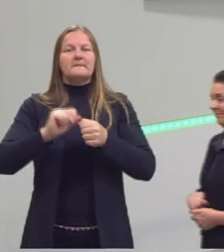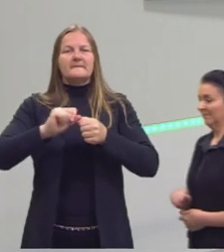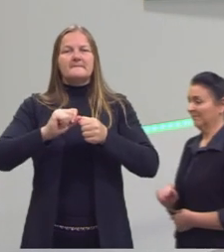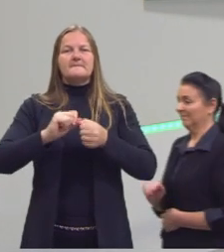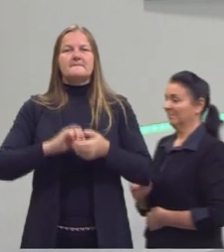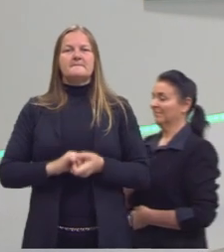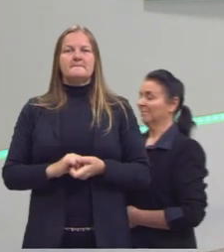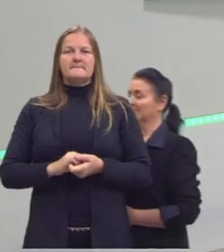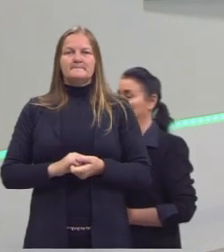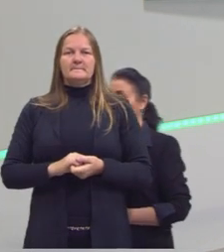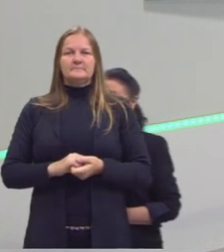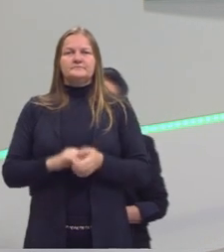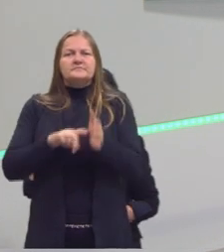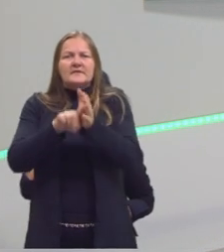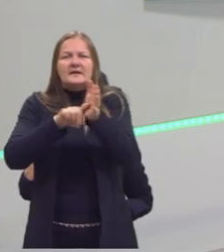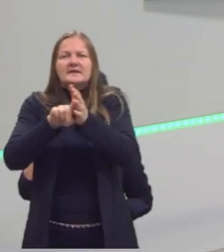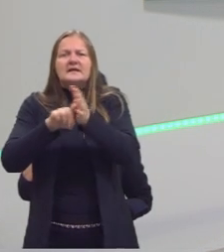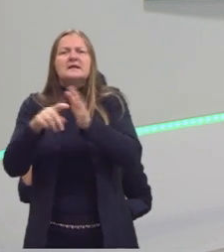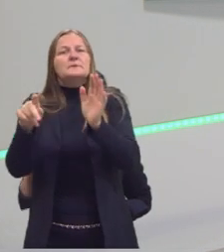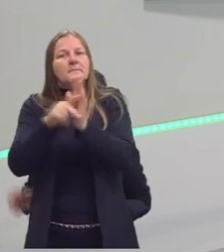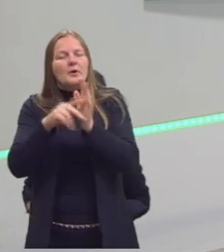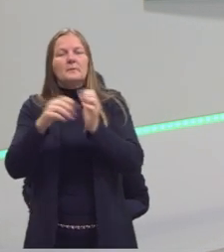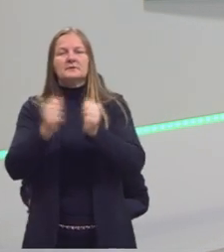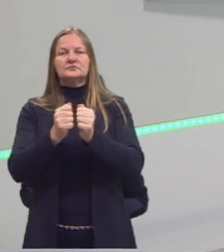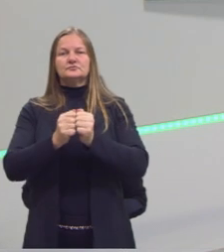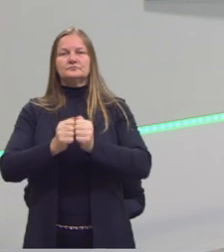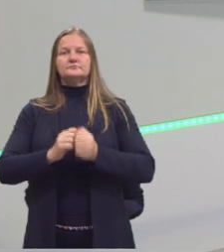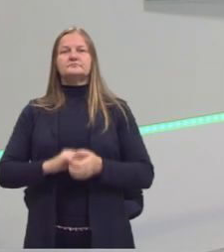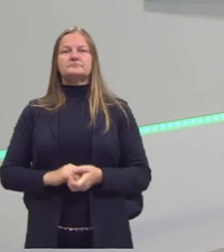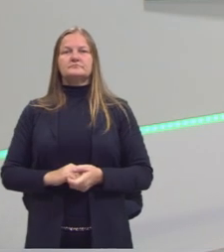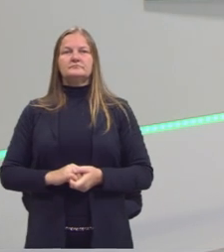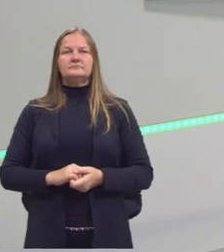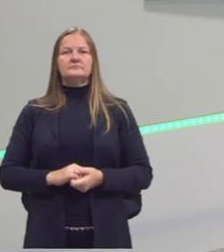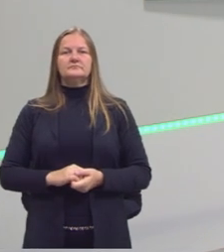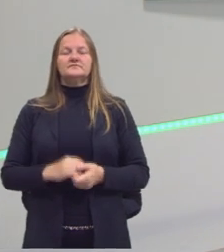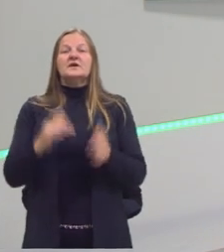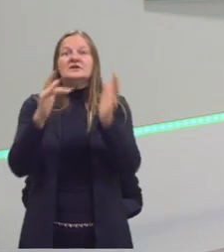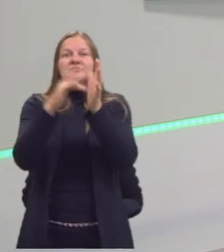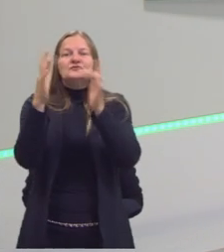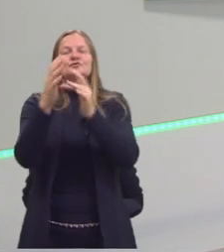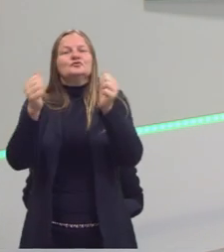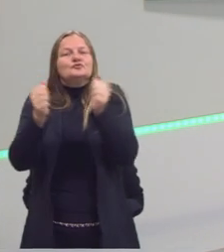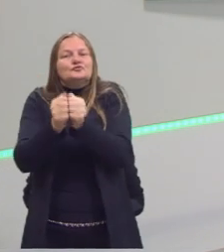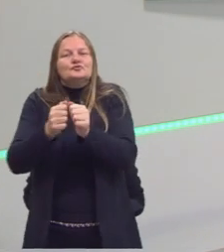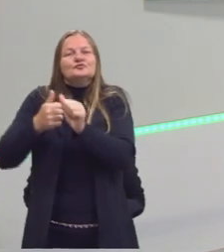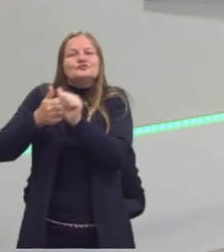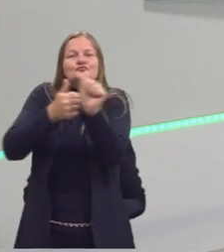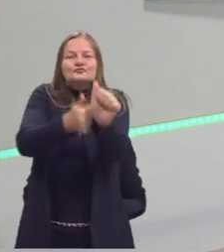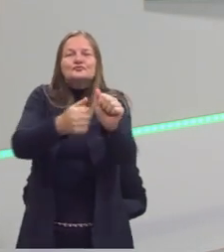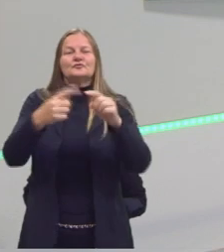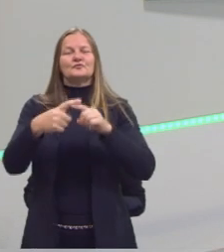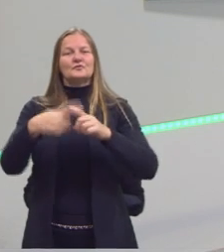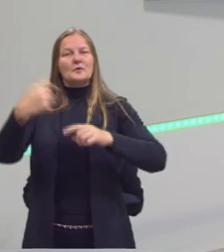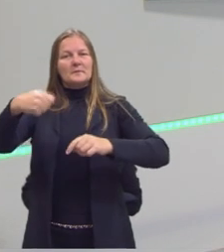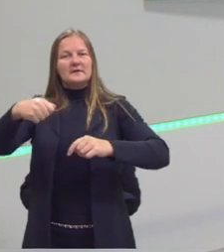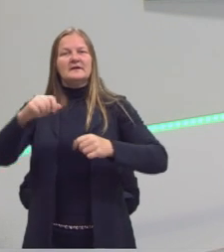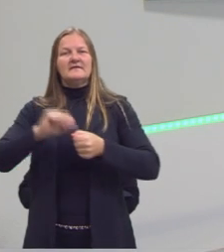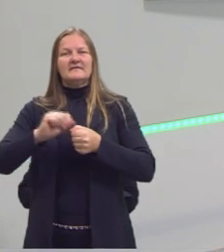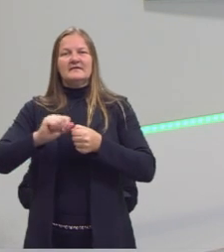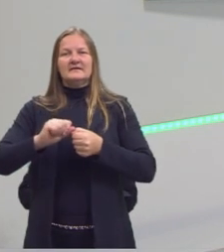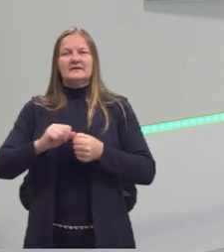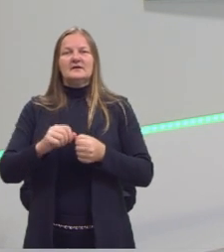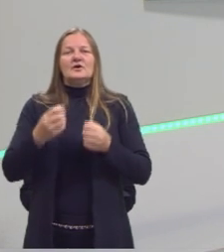análise, juntamente com Jesus, com os pastores, que se necessário for, deixa